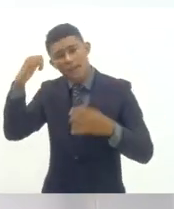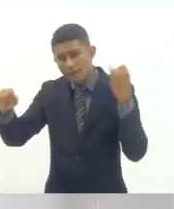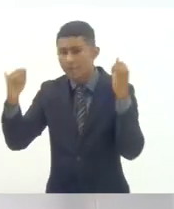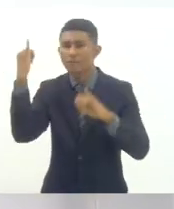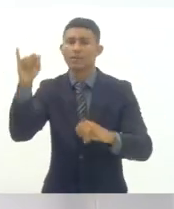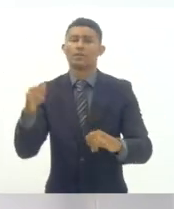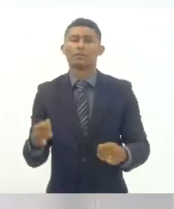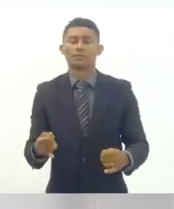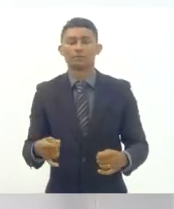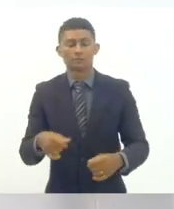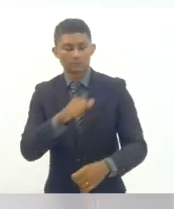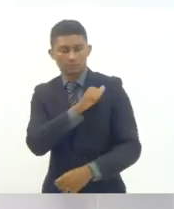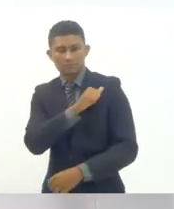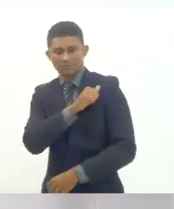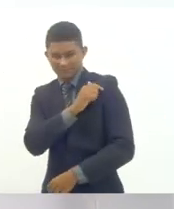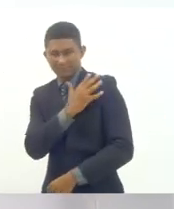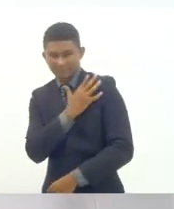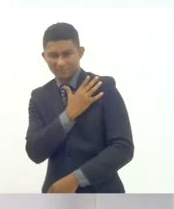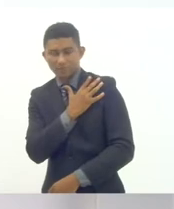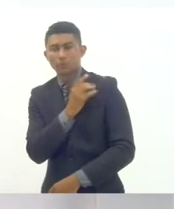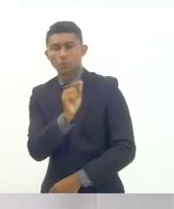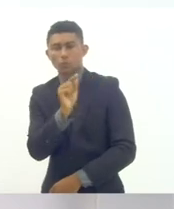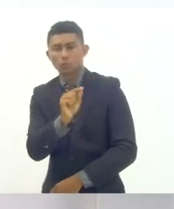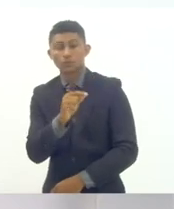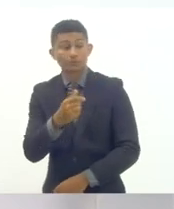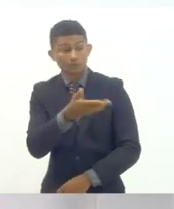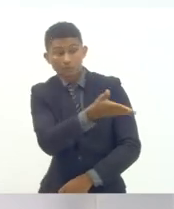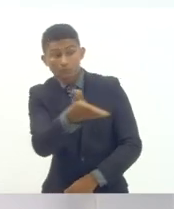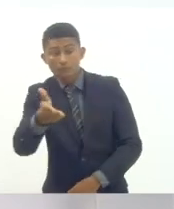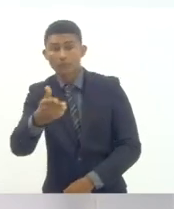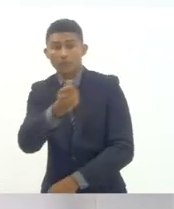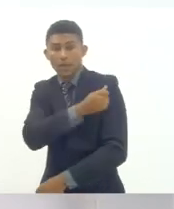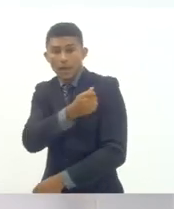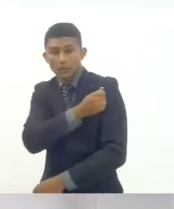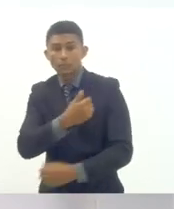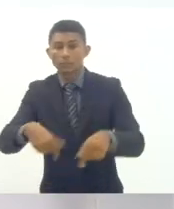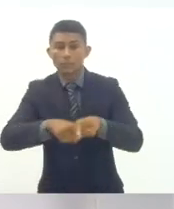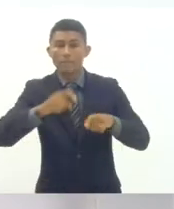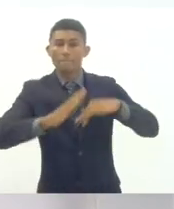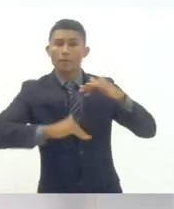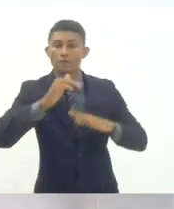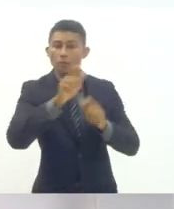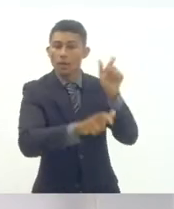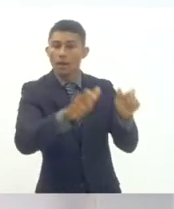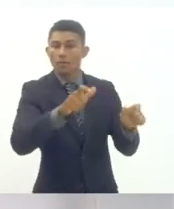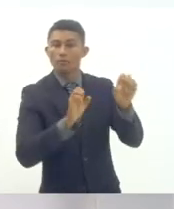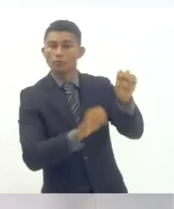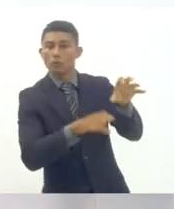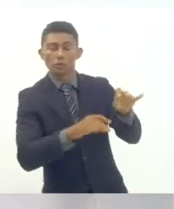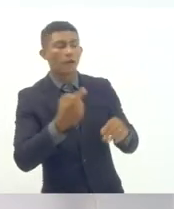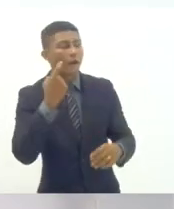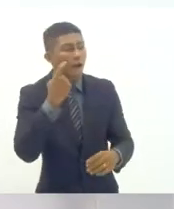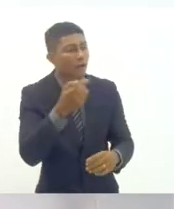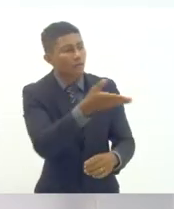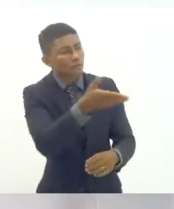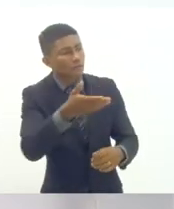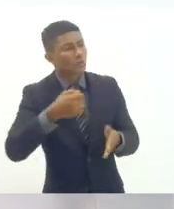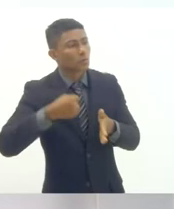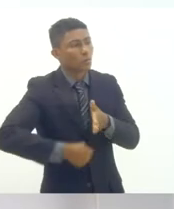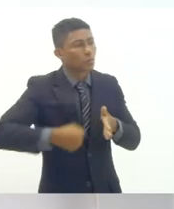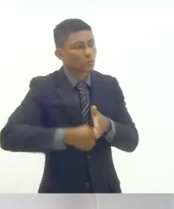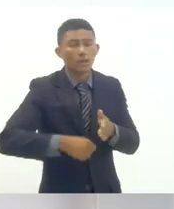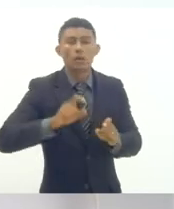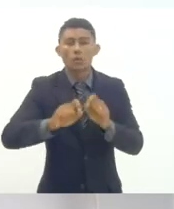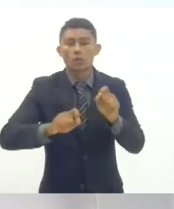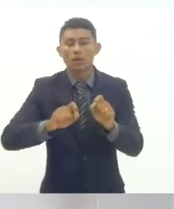buscar um amplo diálogo com os estudantes profissionais da educação e sociedade na luta pela revogação da reforma do ensino